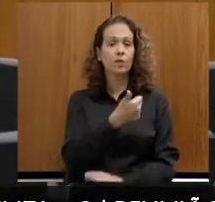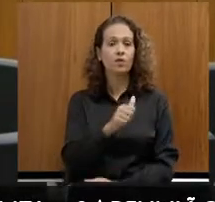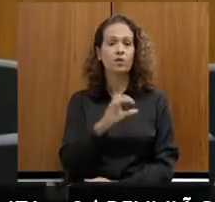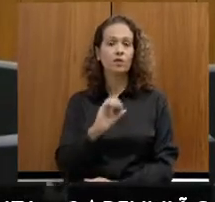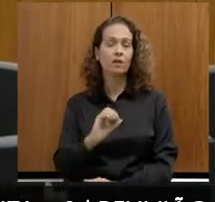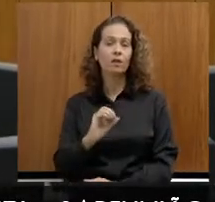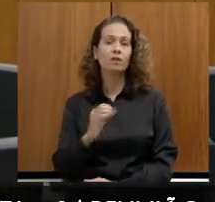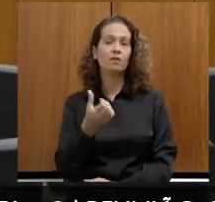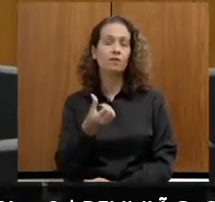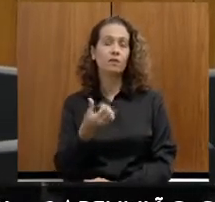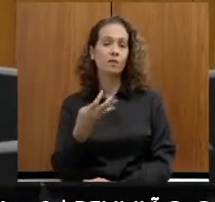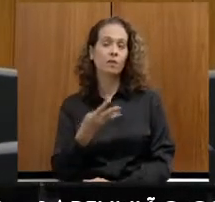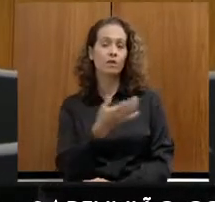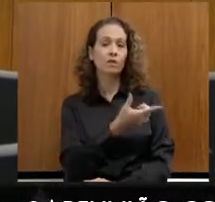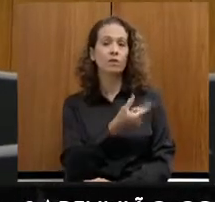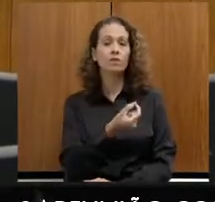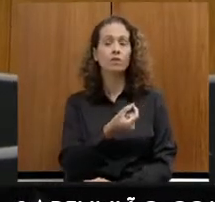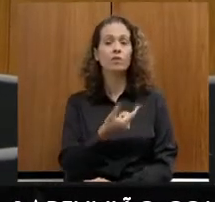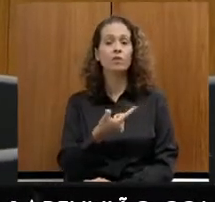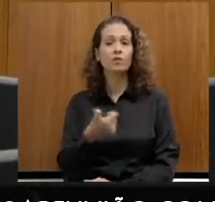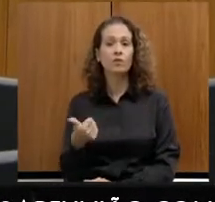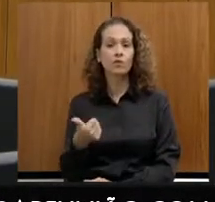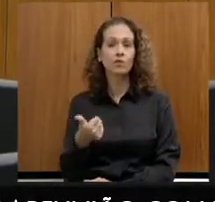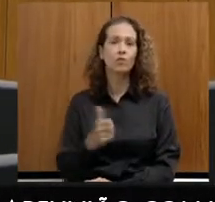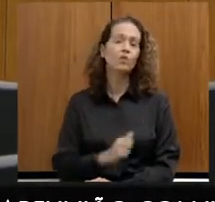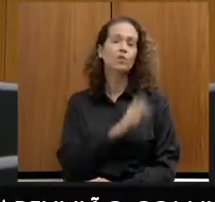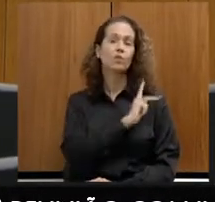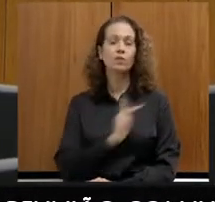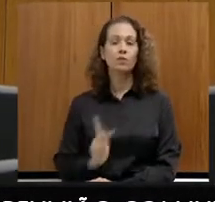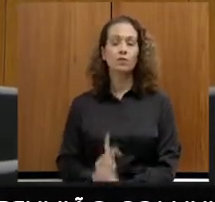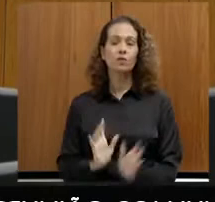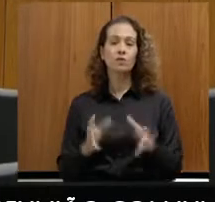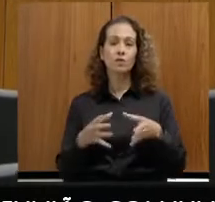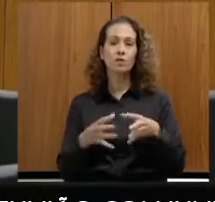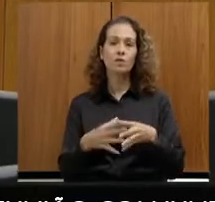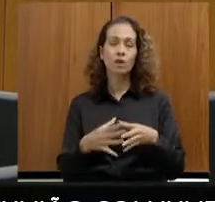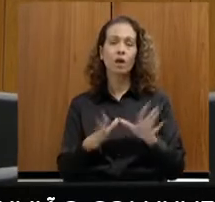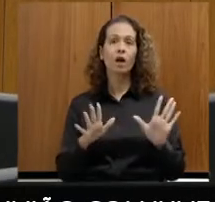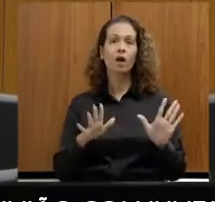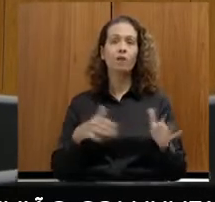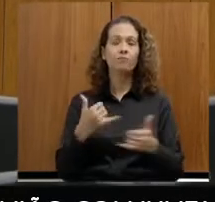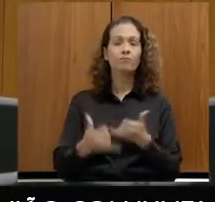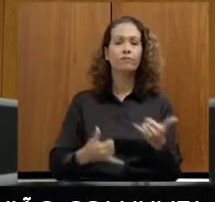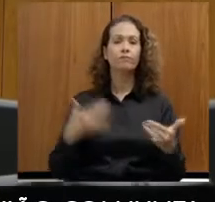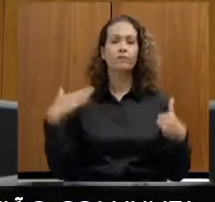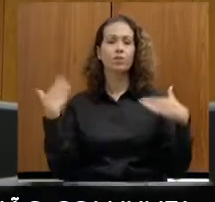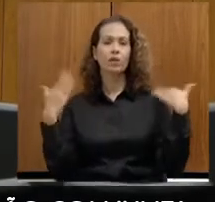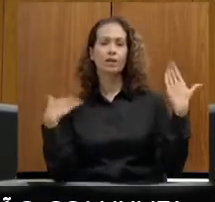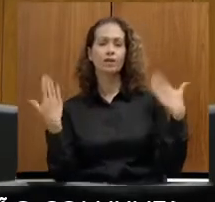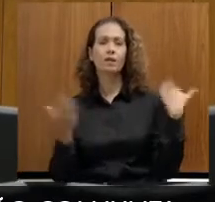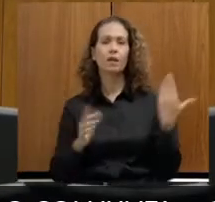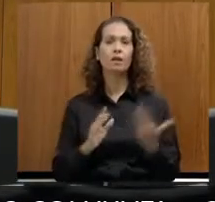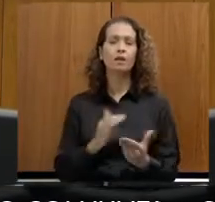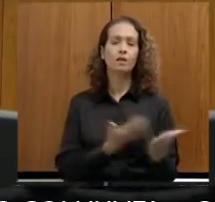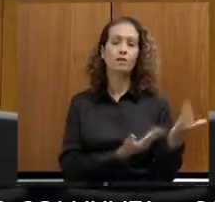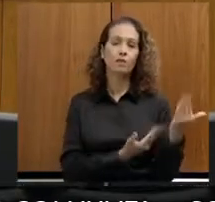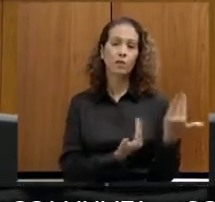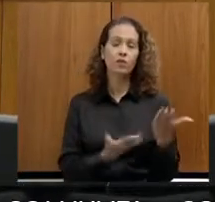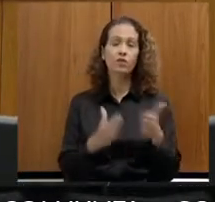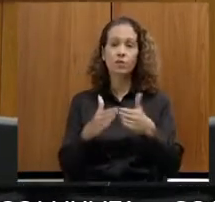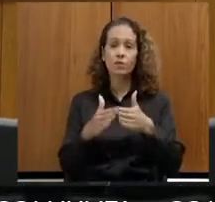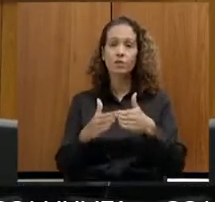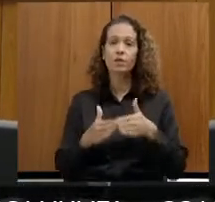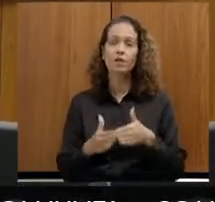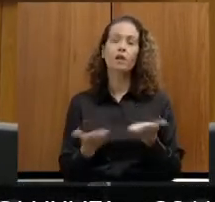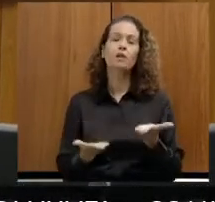.2021. Serei tido, seu presidente, comissão esporte, lazer e juventude. O deputado que ele subscreve requer a vossa excelência